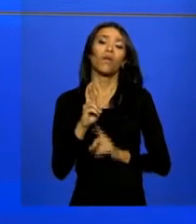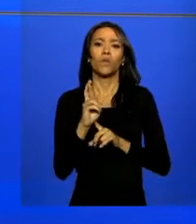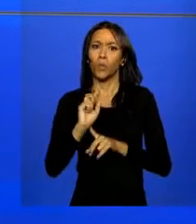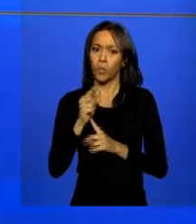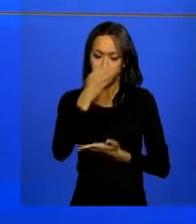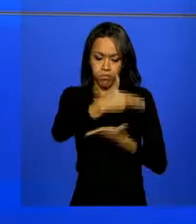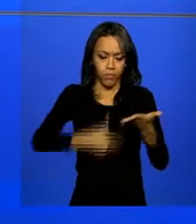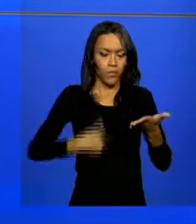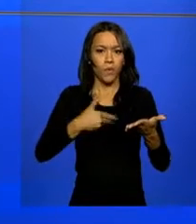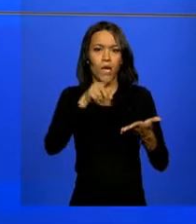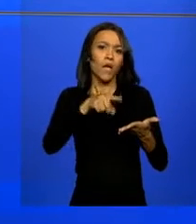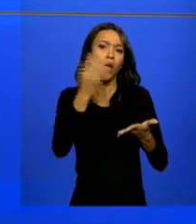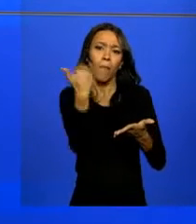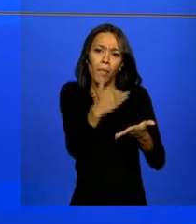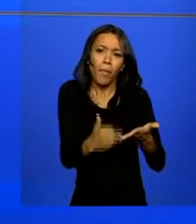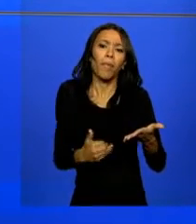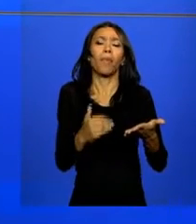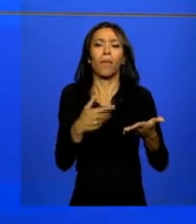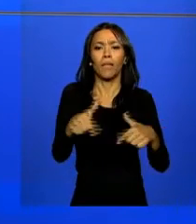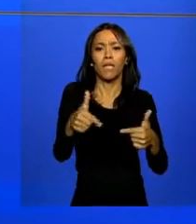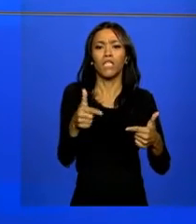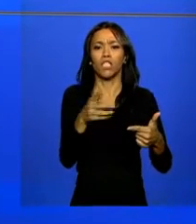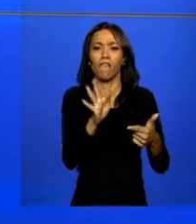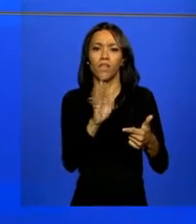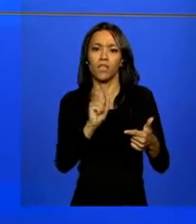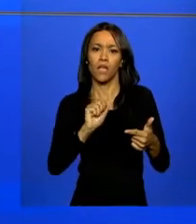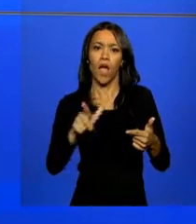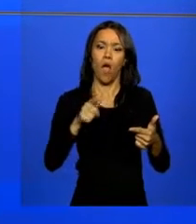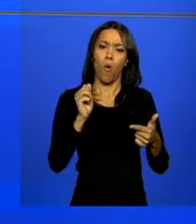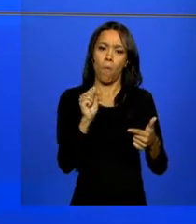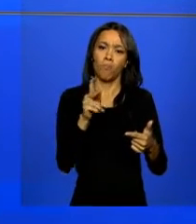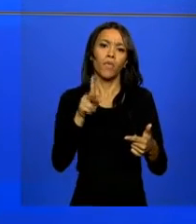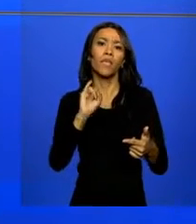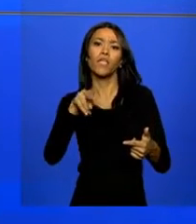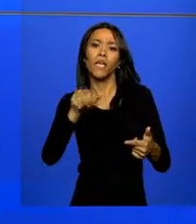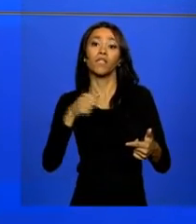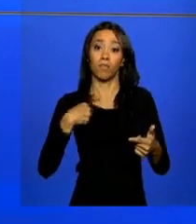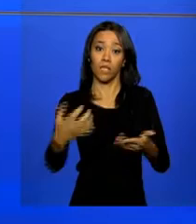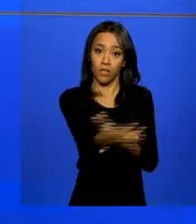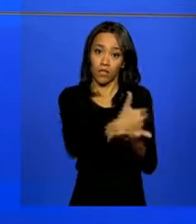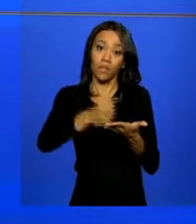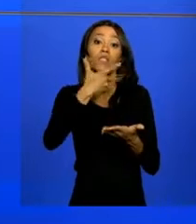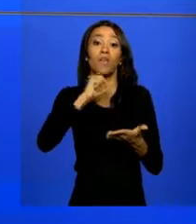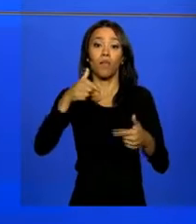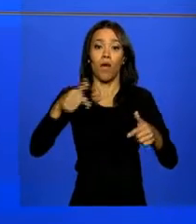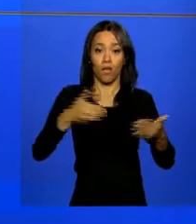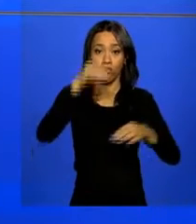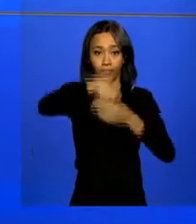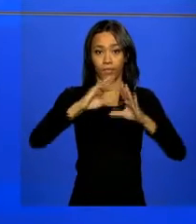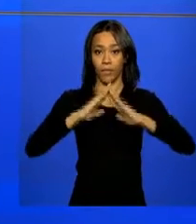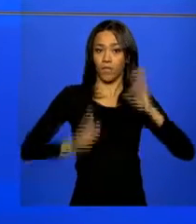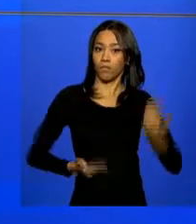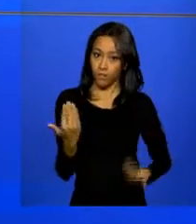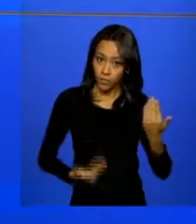único boleto as contribuições fiscais, trabalhistas e previdenciárias que devem ser recolhidas dos trabalhadores domésticos. E atenção, o